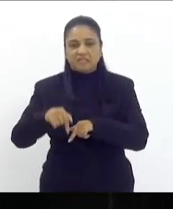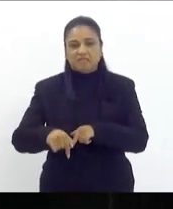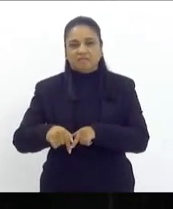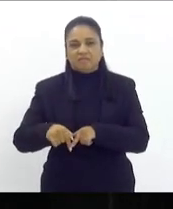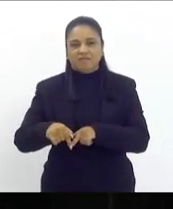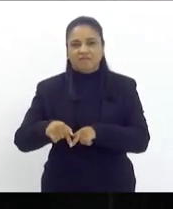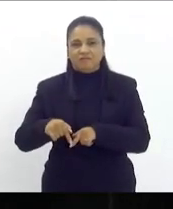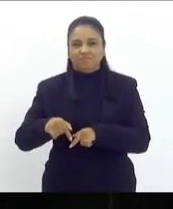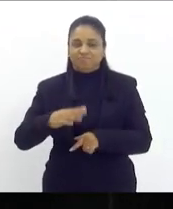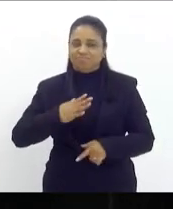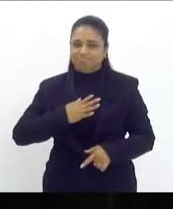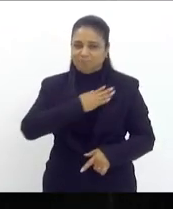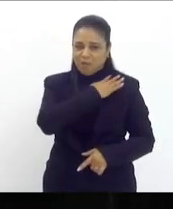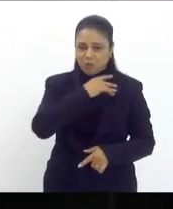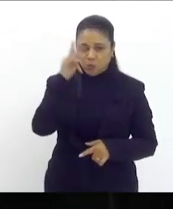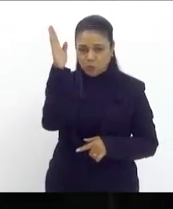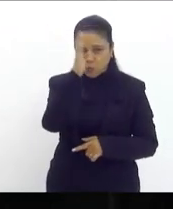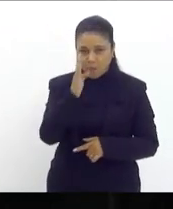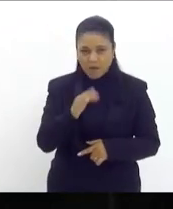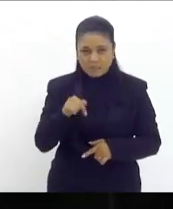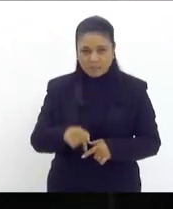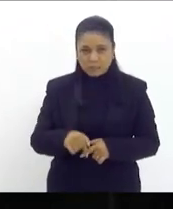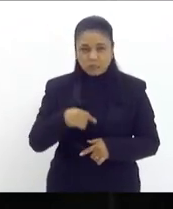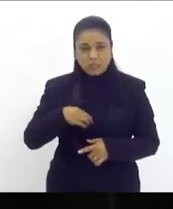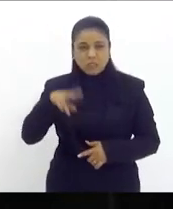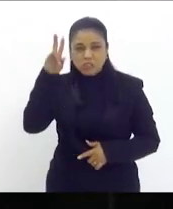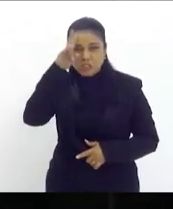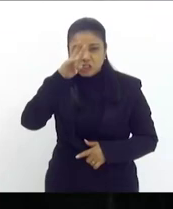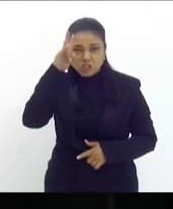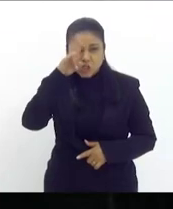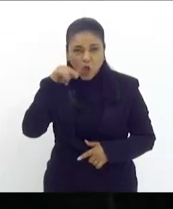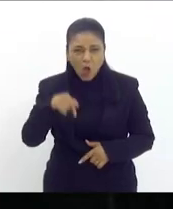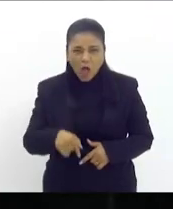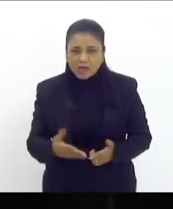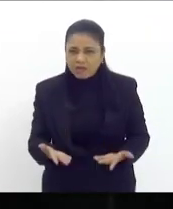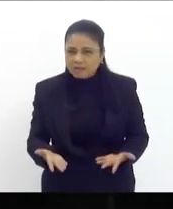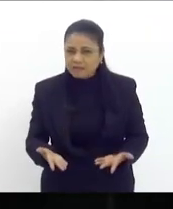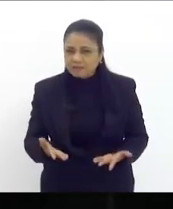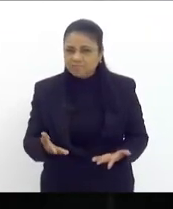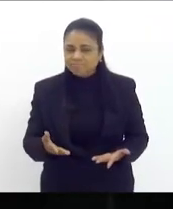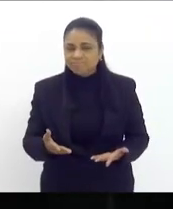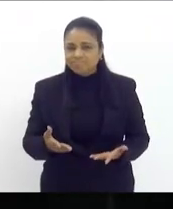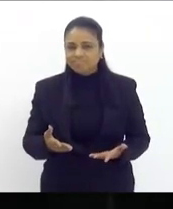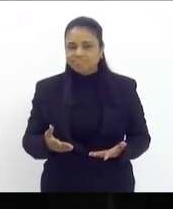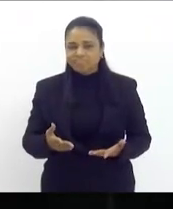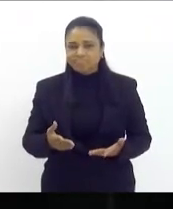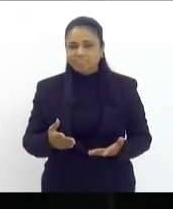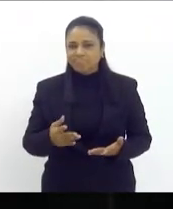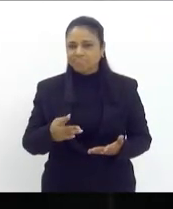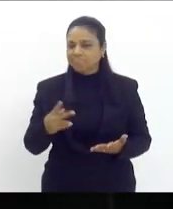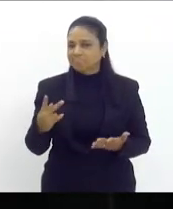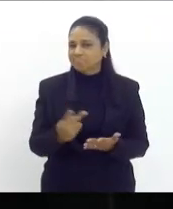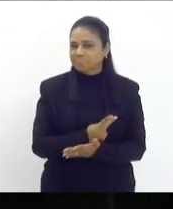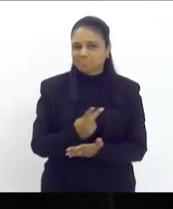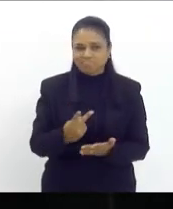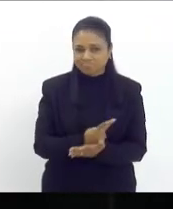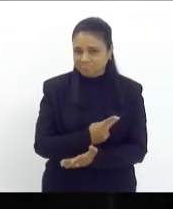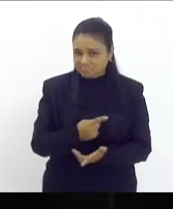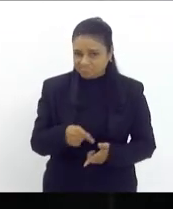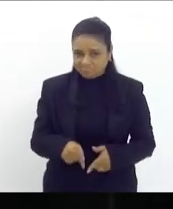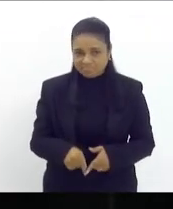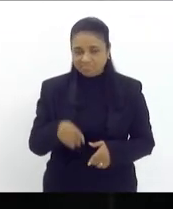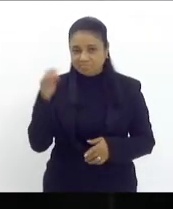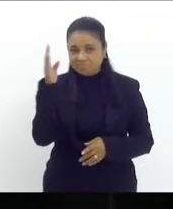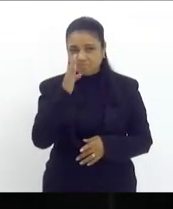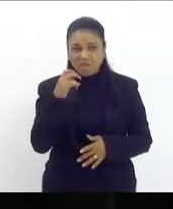entrará para a história do Brasil pela porta dos fundos é